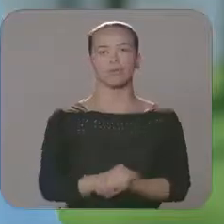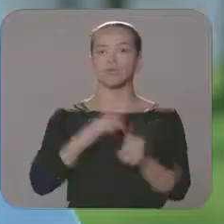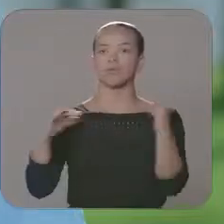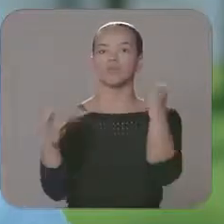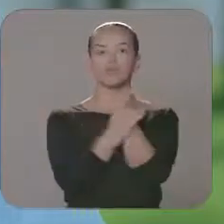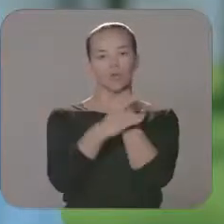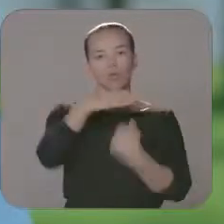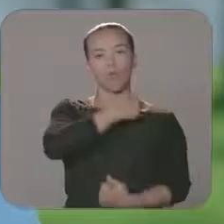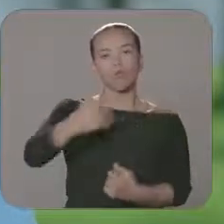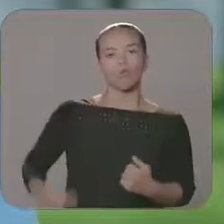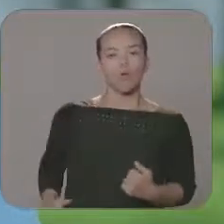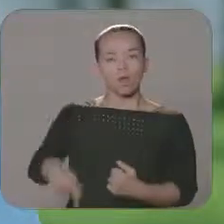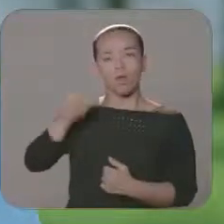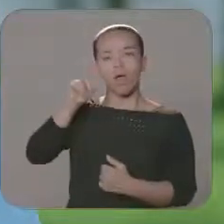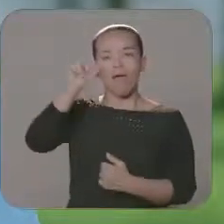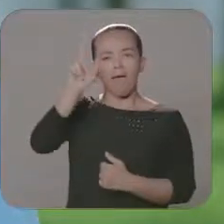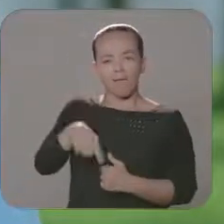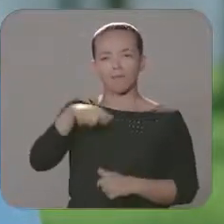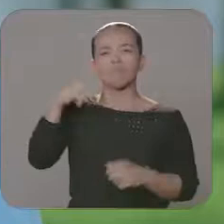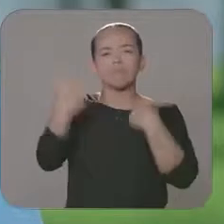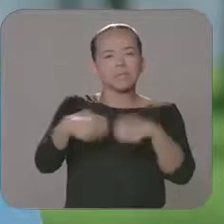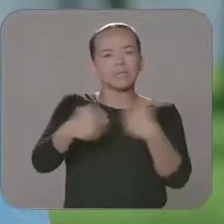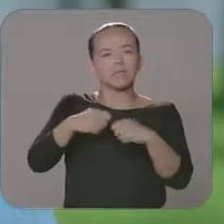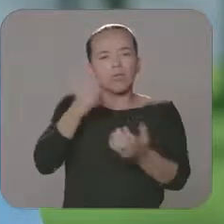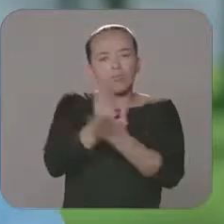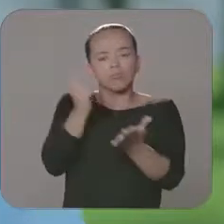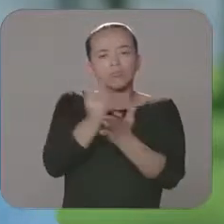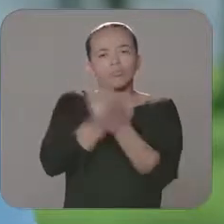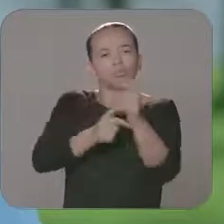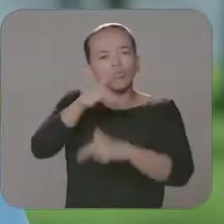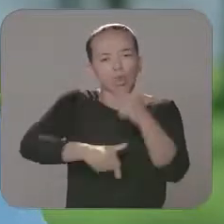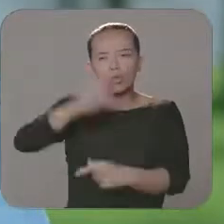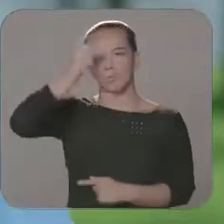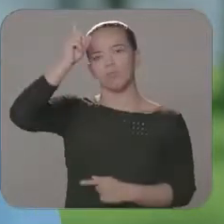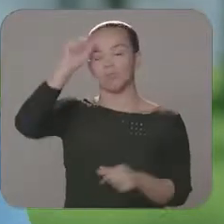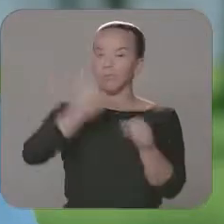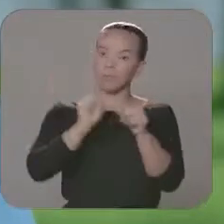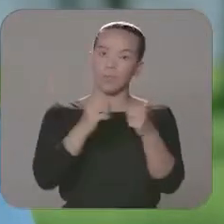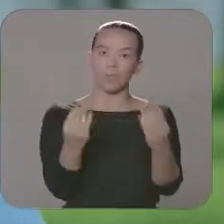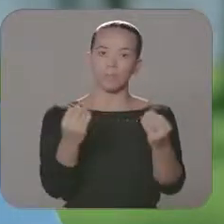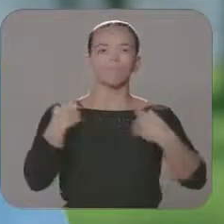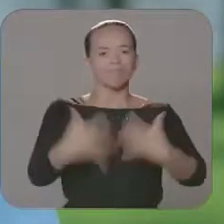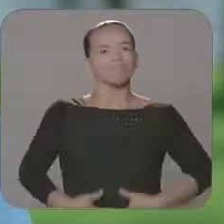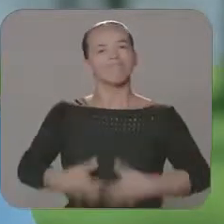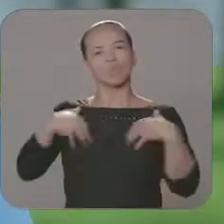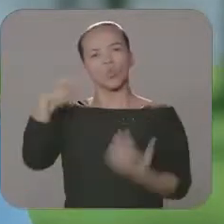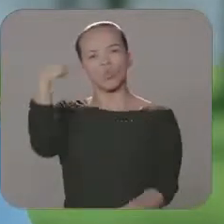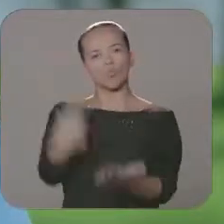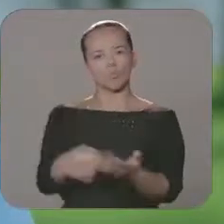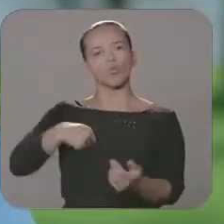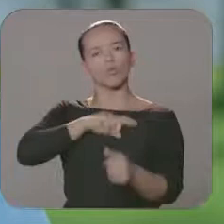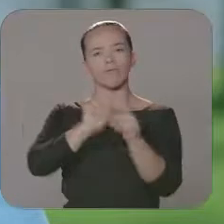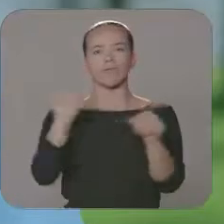Segurança pública é uma área que a gente precisa continuar avançando todo dia. Fizemos muito e eu me orgulho dos